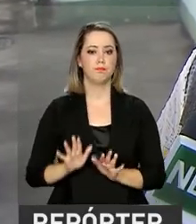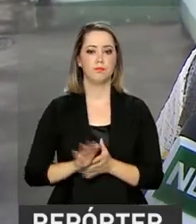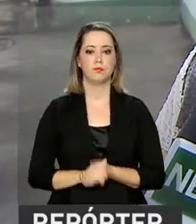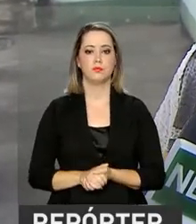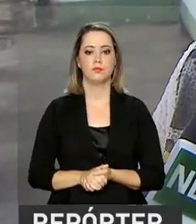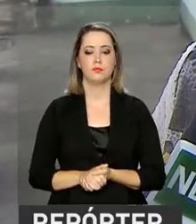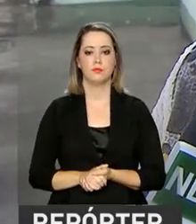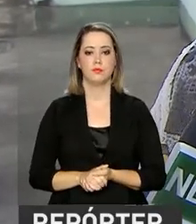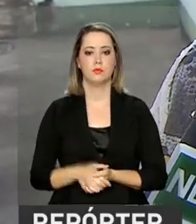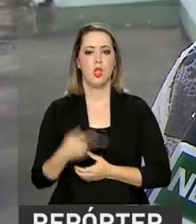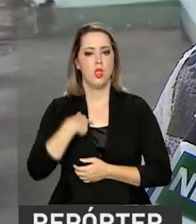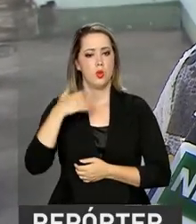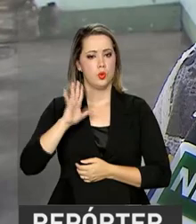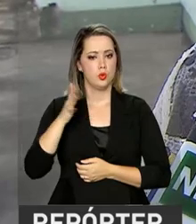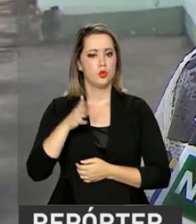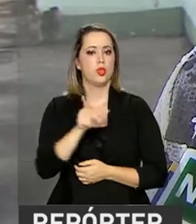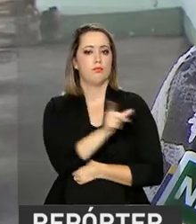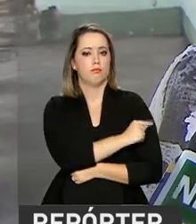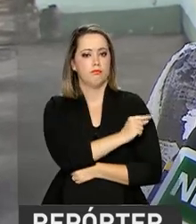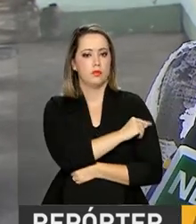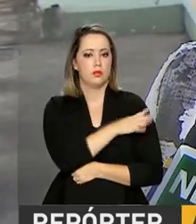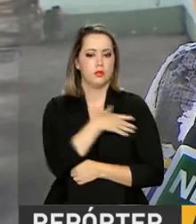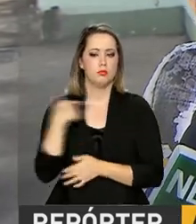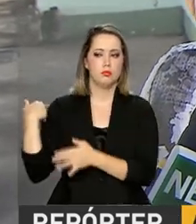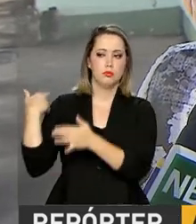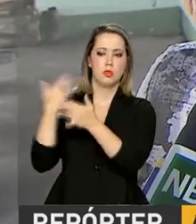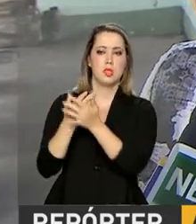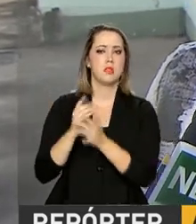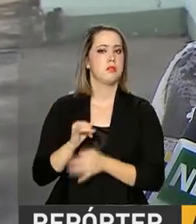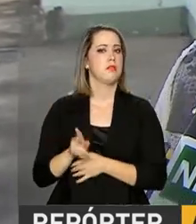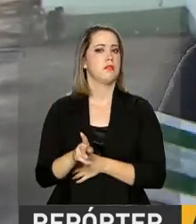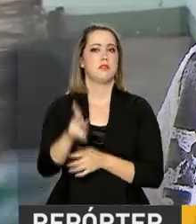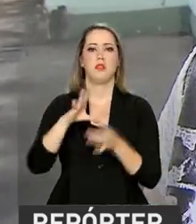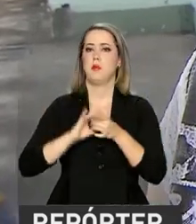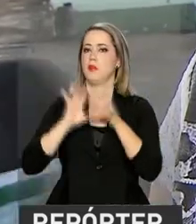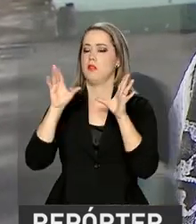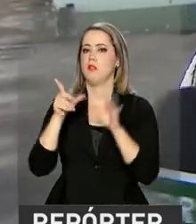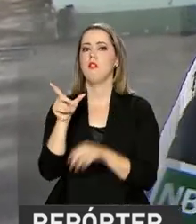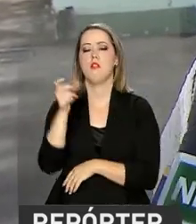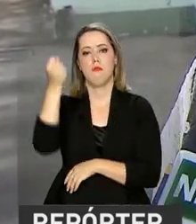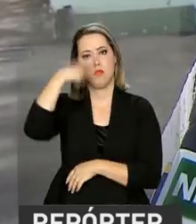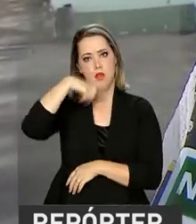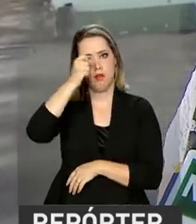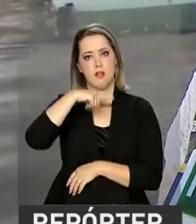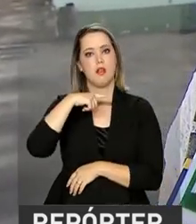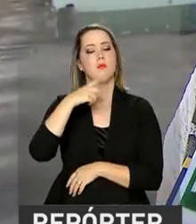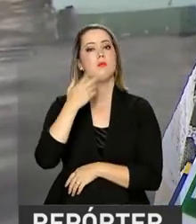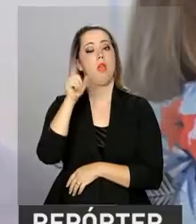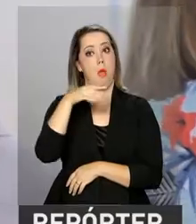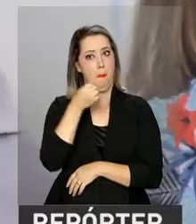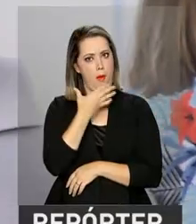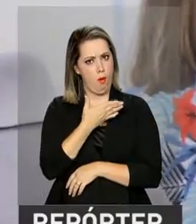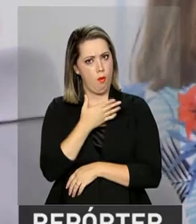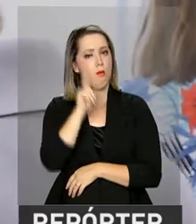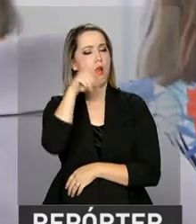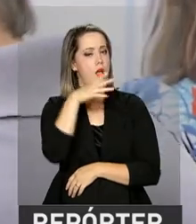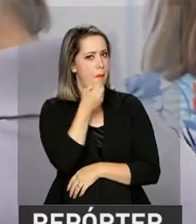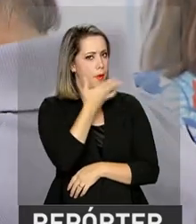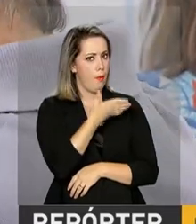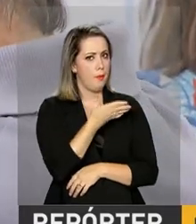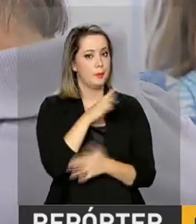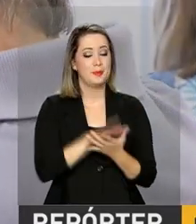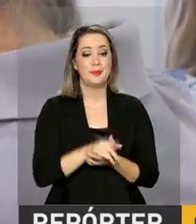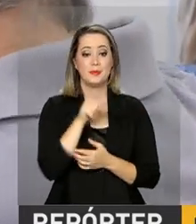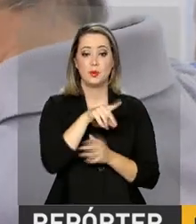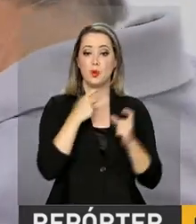Prevenção. Eu tomo há vários anos e estou sempre livre da gripe. Faz efeito. Faz, faz efeito. Postos de vacinação de